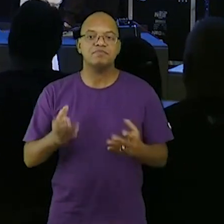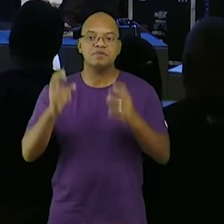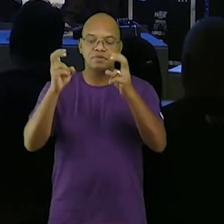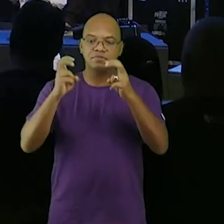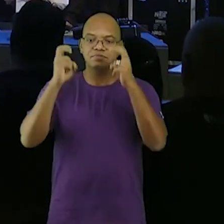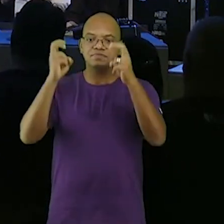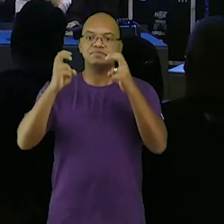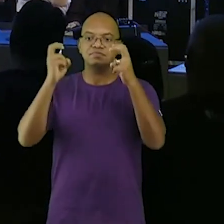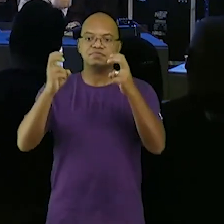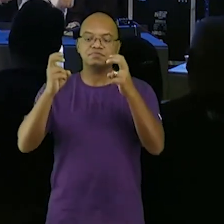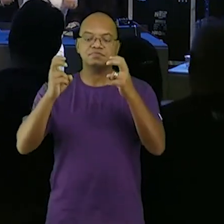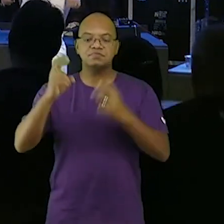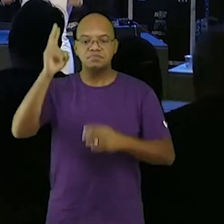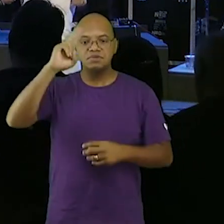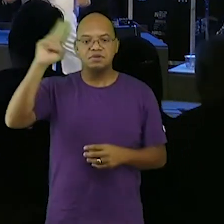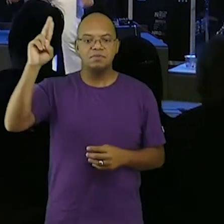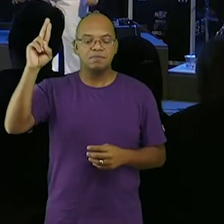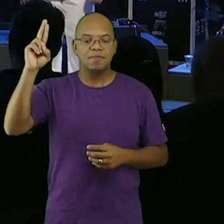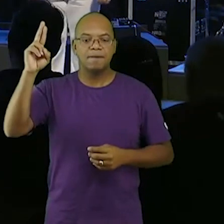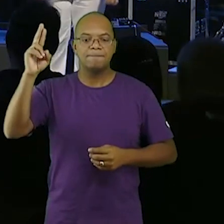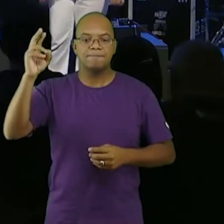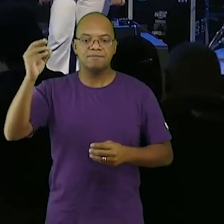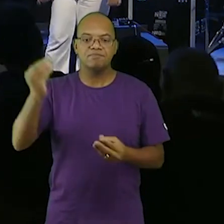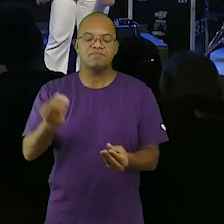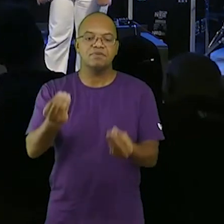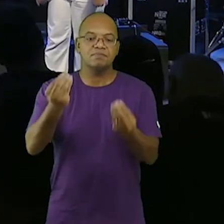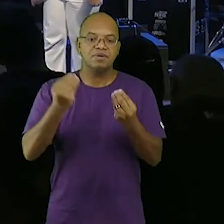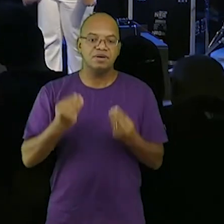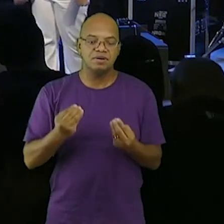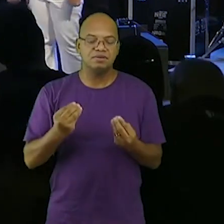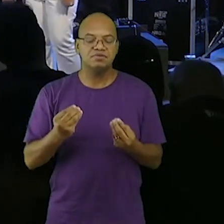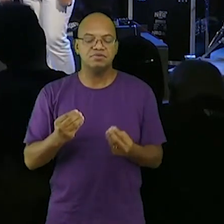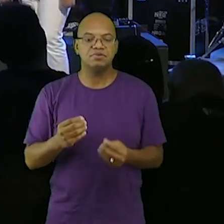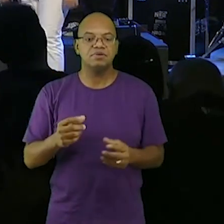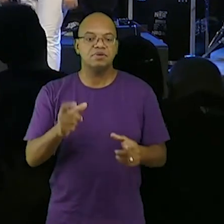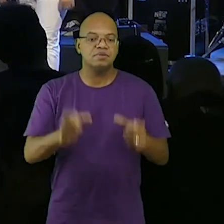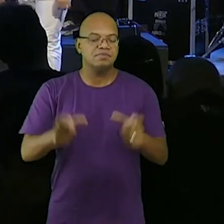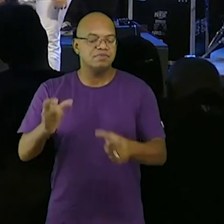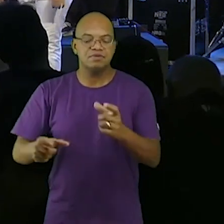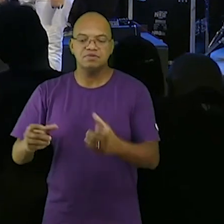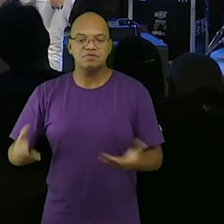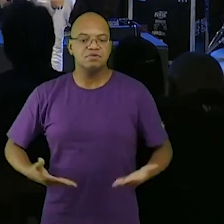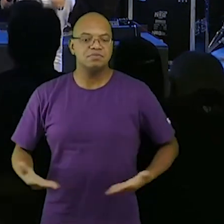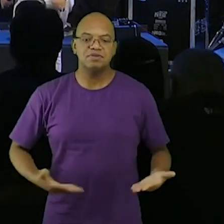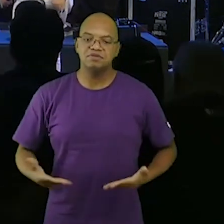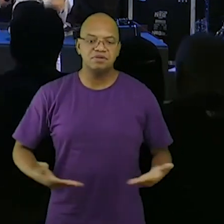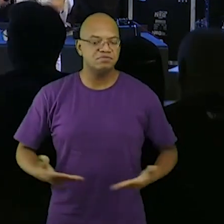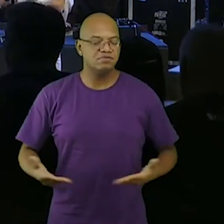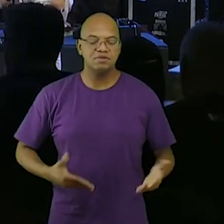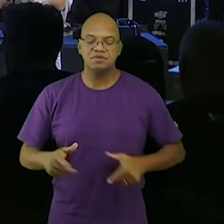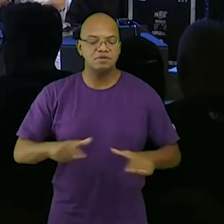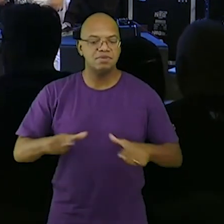para que mande mais ceifeiros nós acabamos aqui de testemunhar a nossa fé